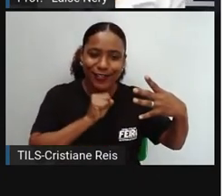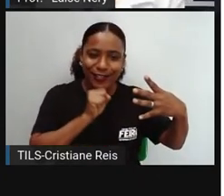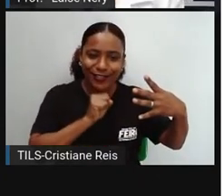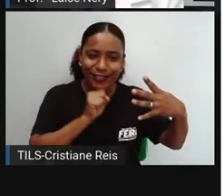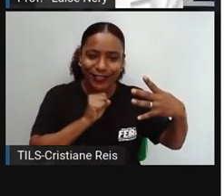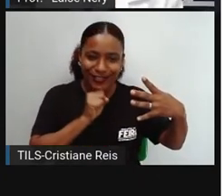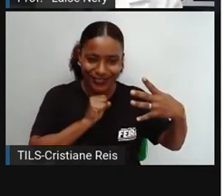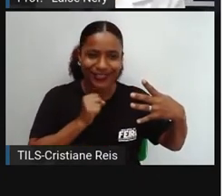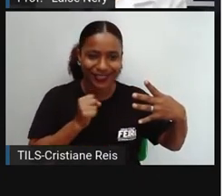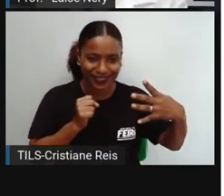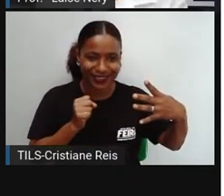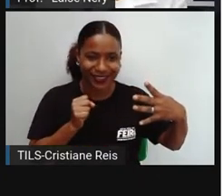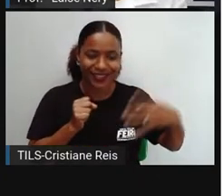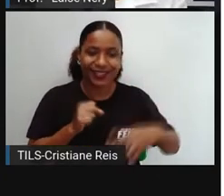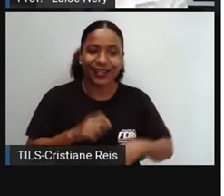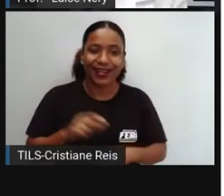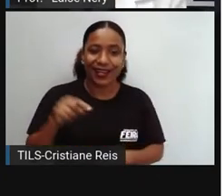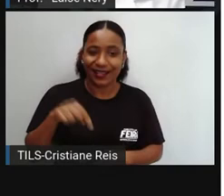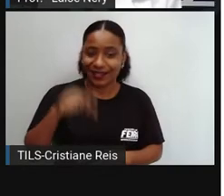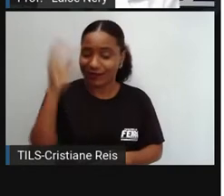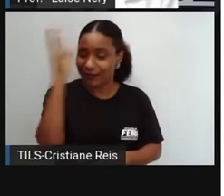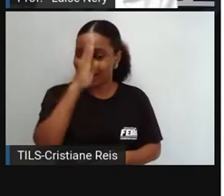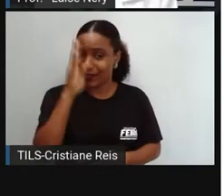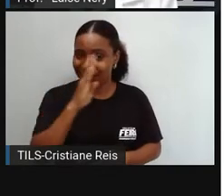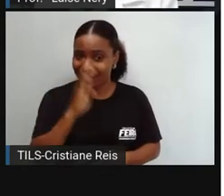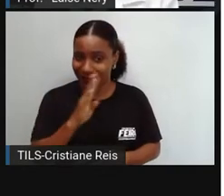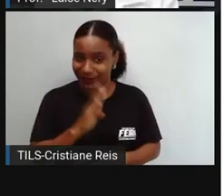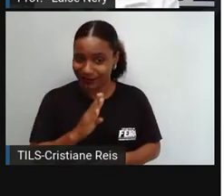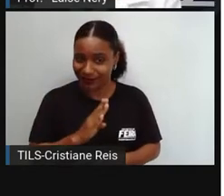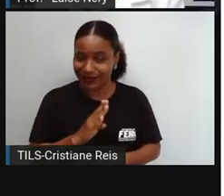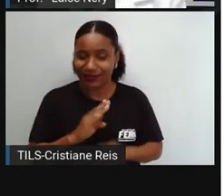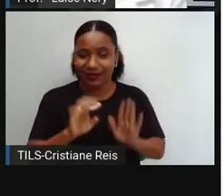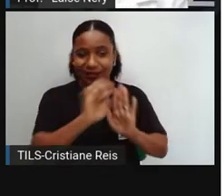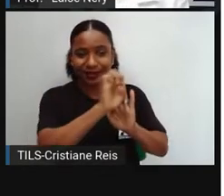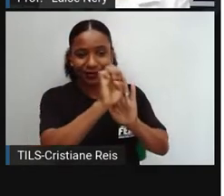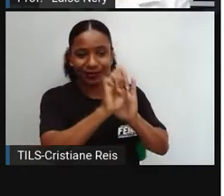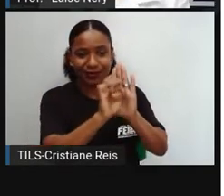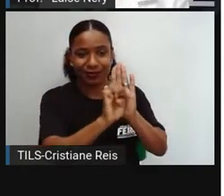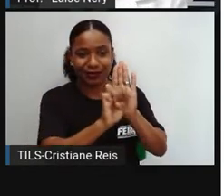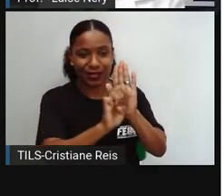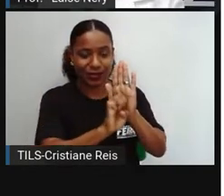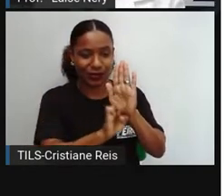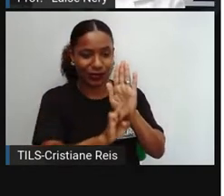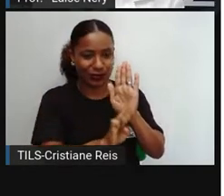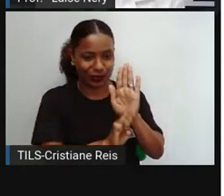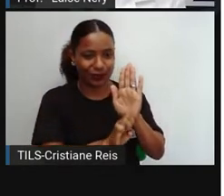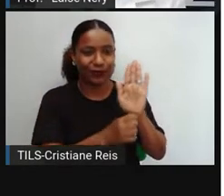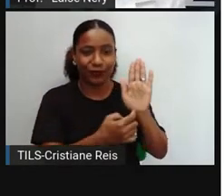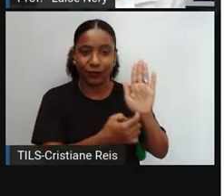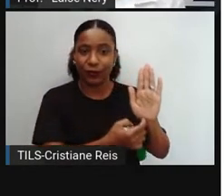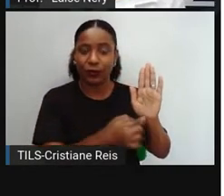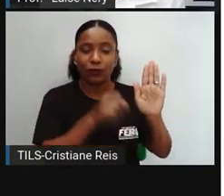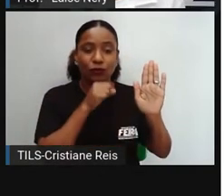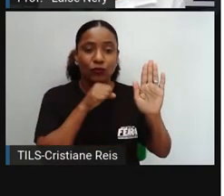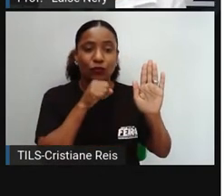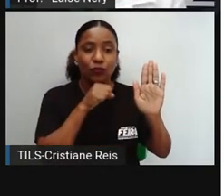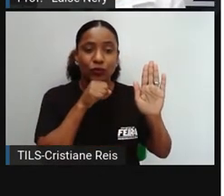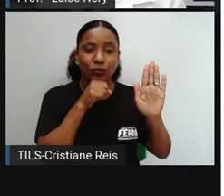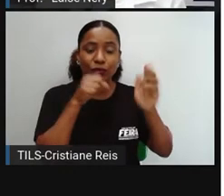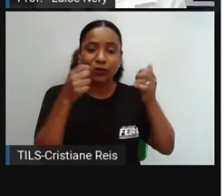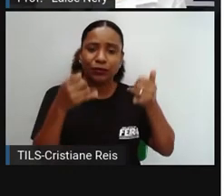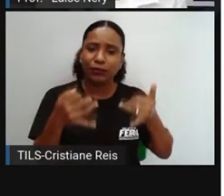e que aqui no Brasil o estatuto do idoso diz que a terceira idade começa